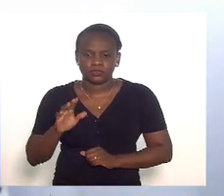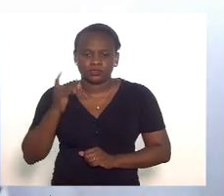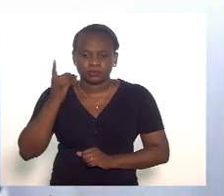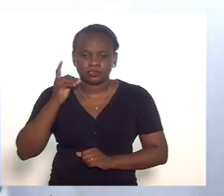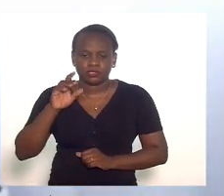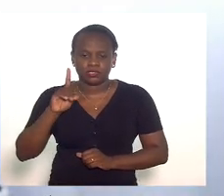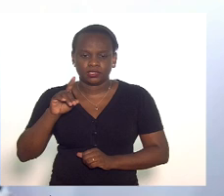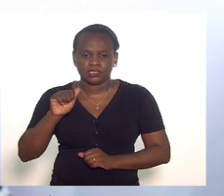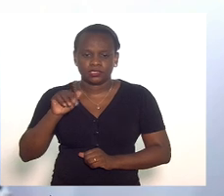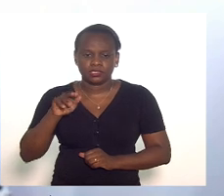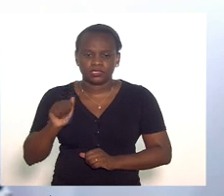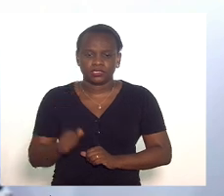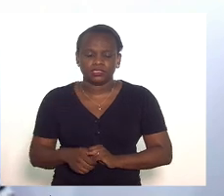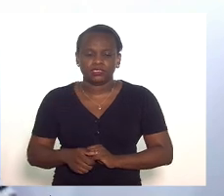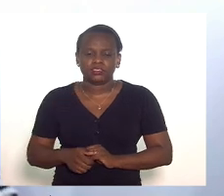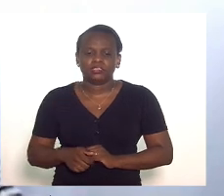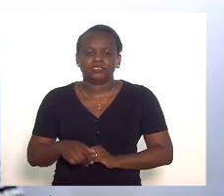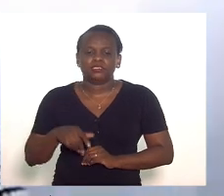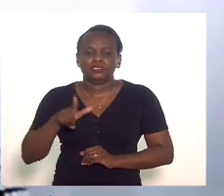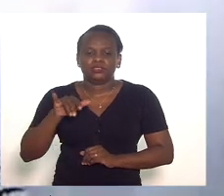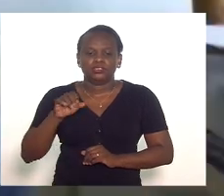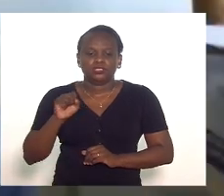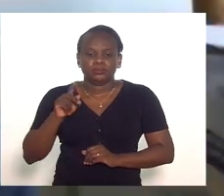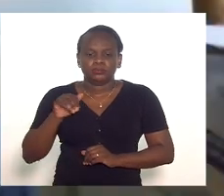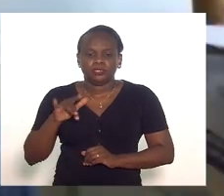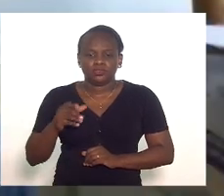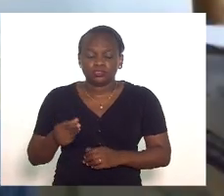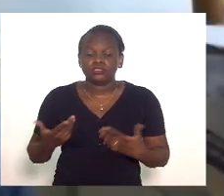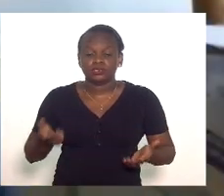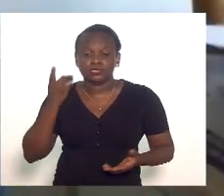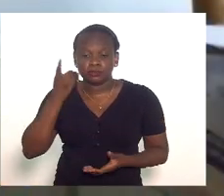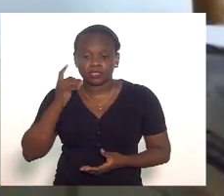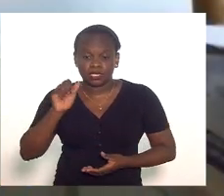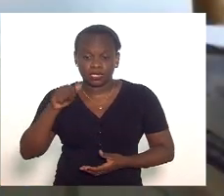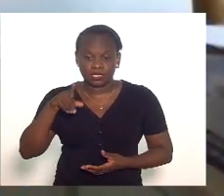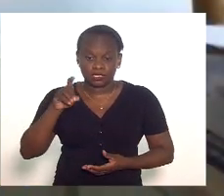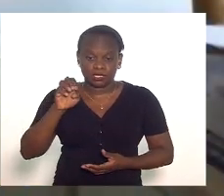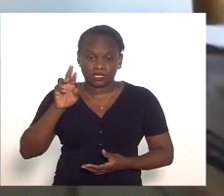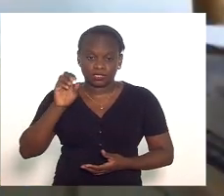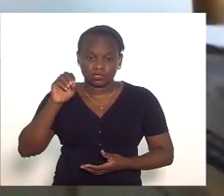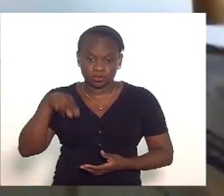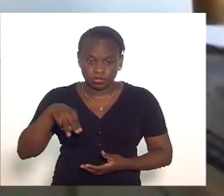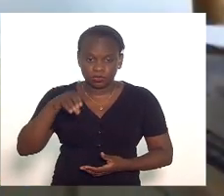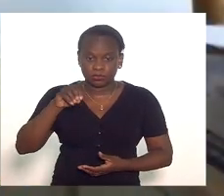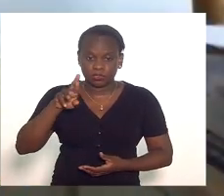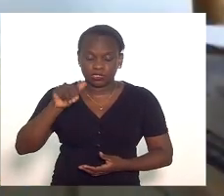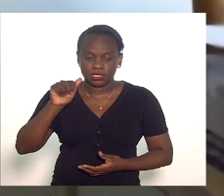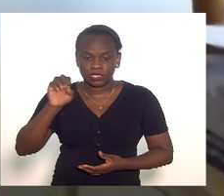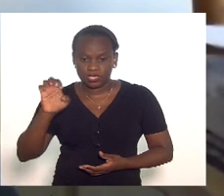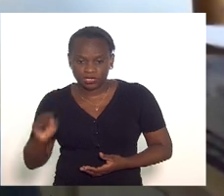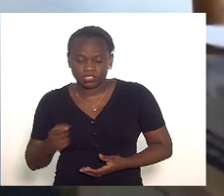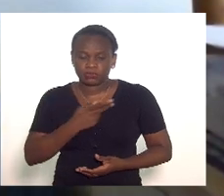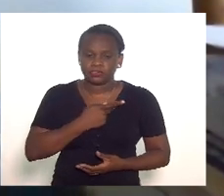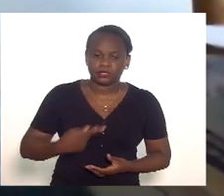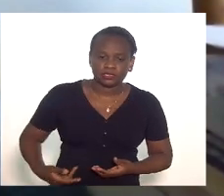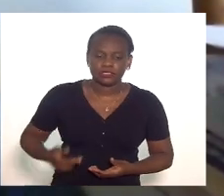Adriana por gentileza deputado Luiz Paulo deputado Anderson Moraes senhora presidente